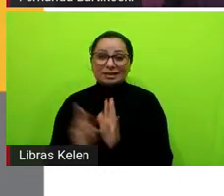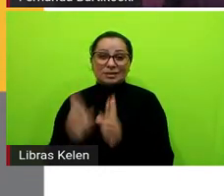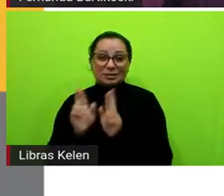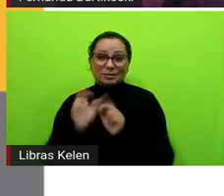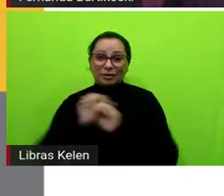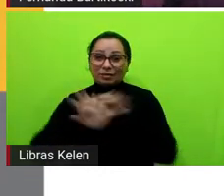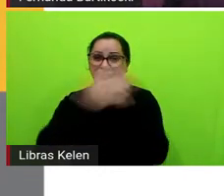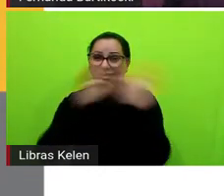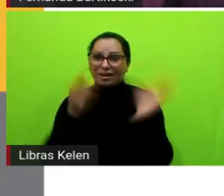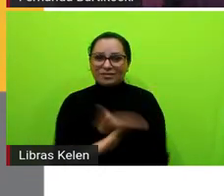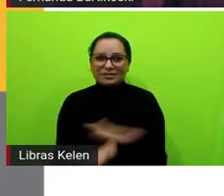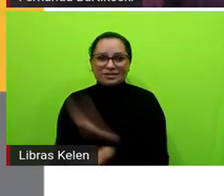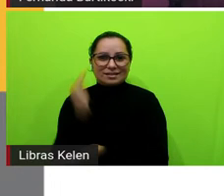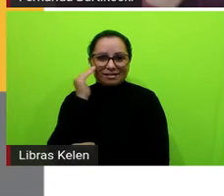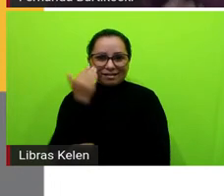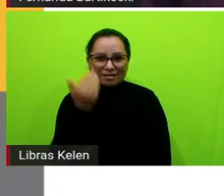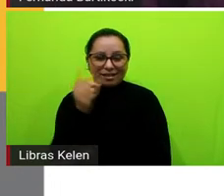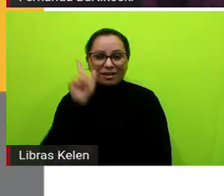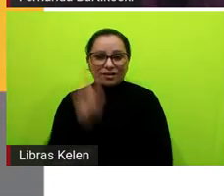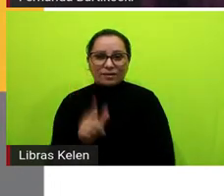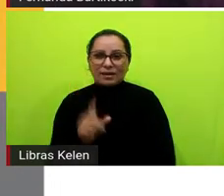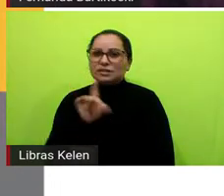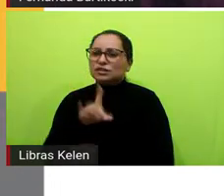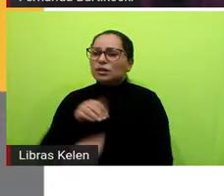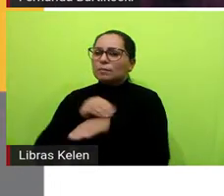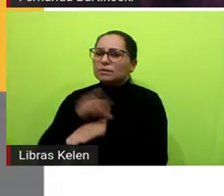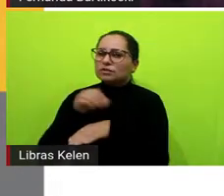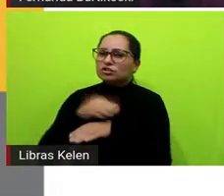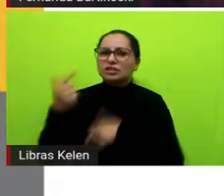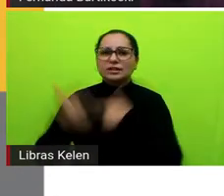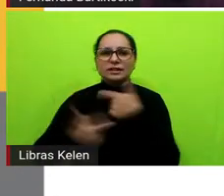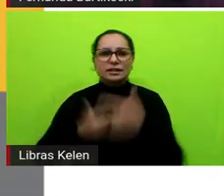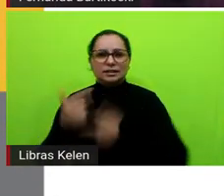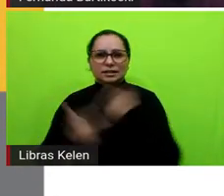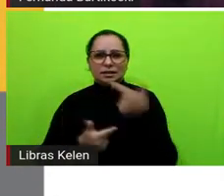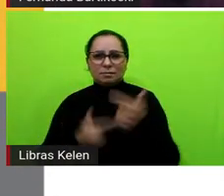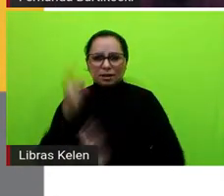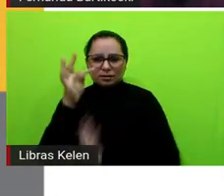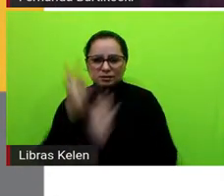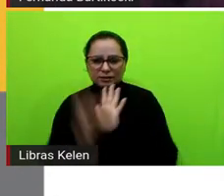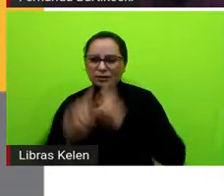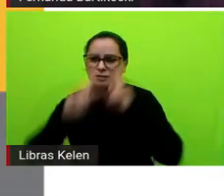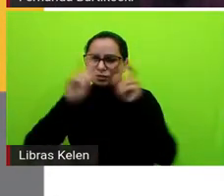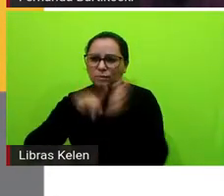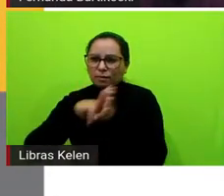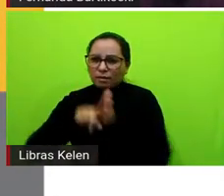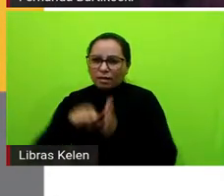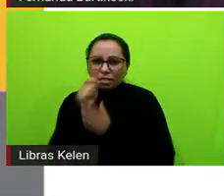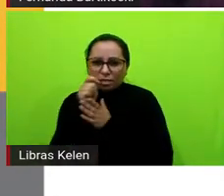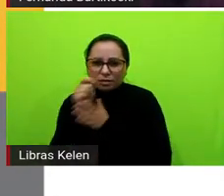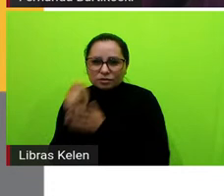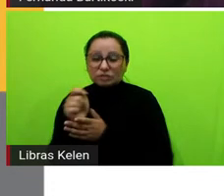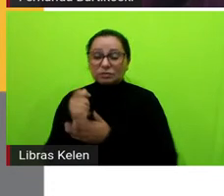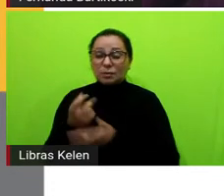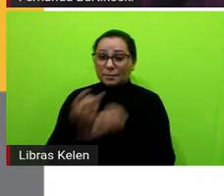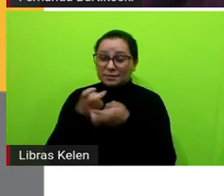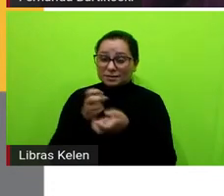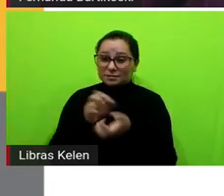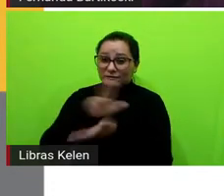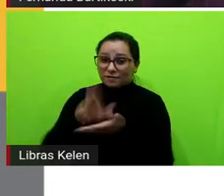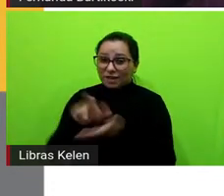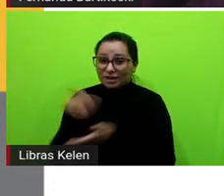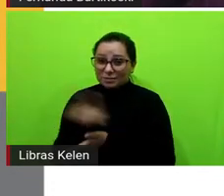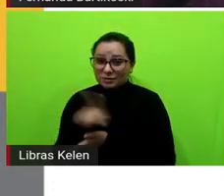que essa é uma abertura para o trabalho com a narrativa de detetive a gente viu vários professores e várias professoras